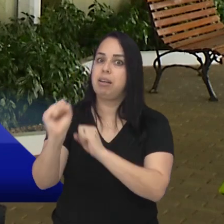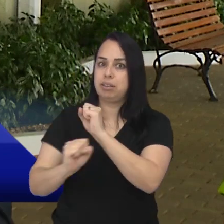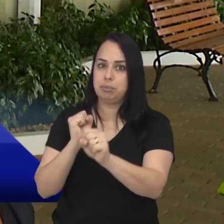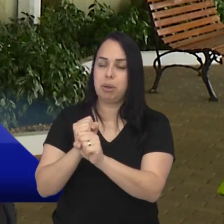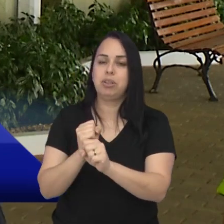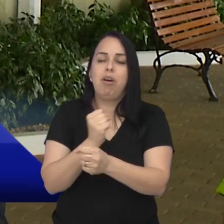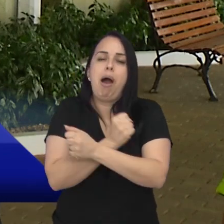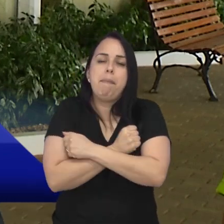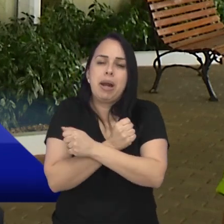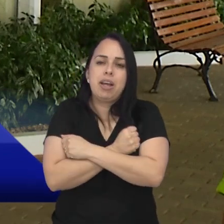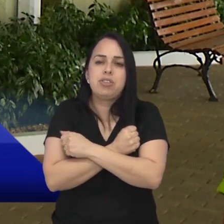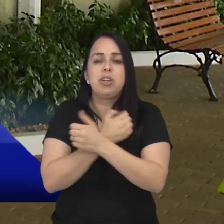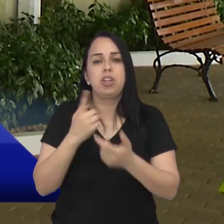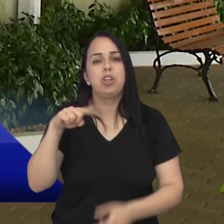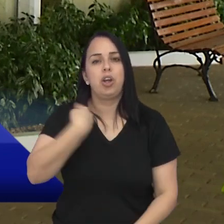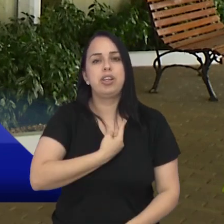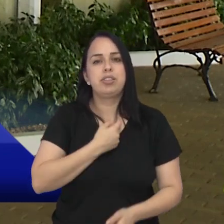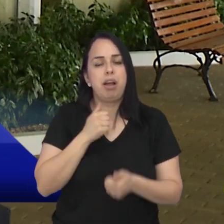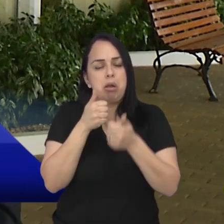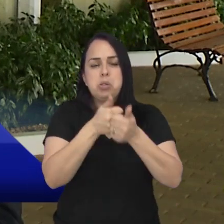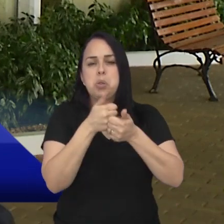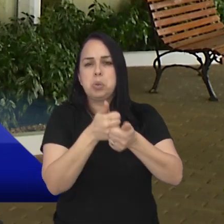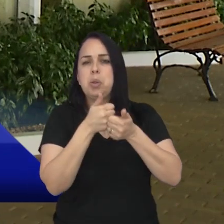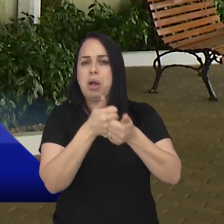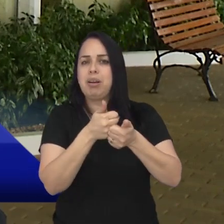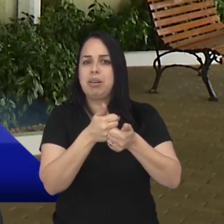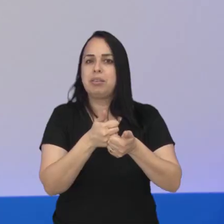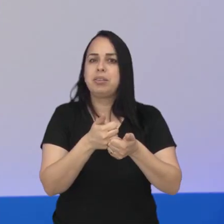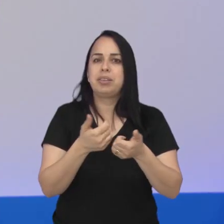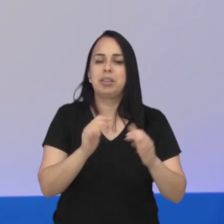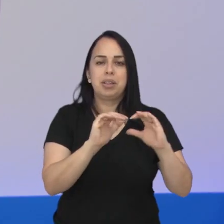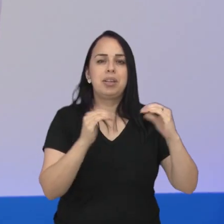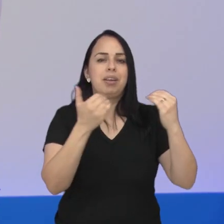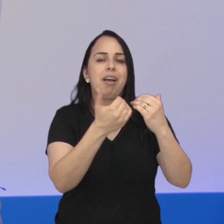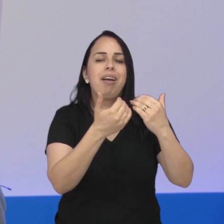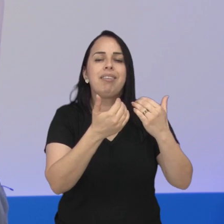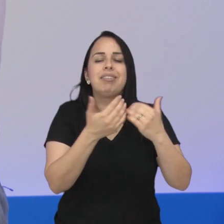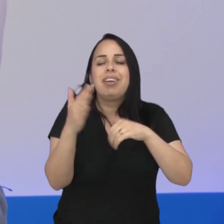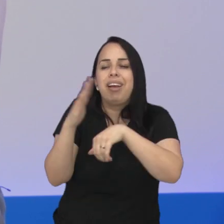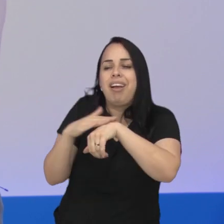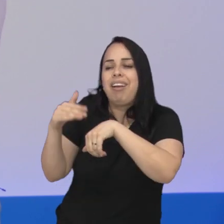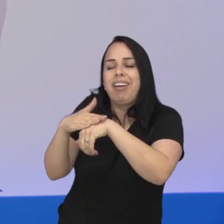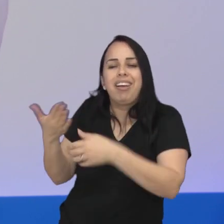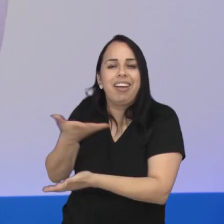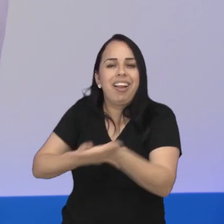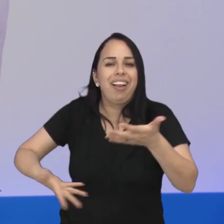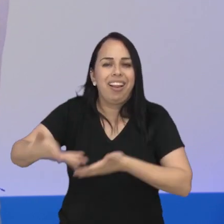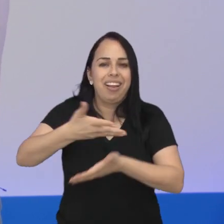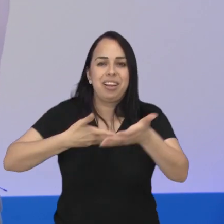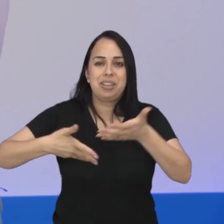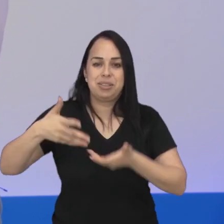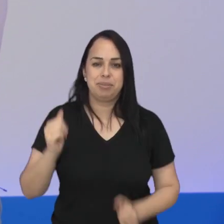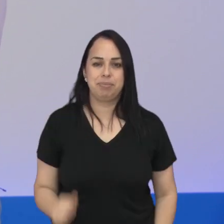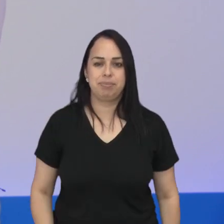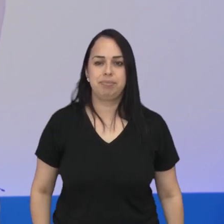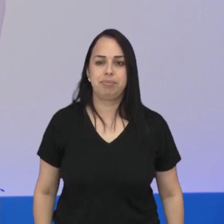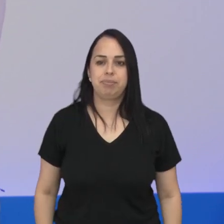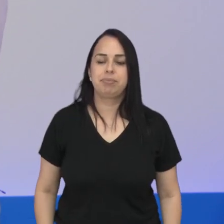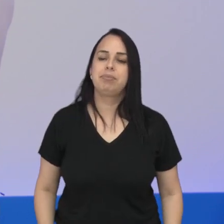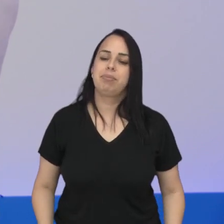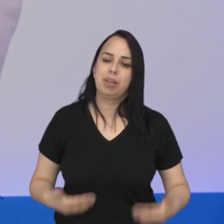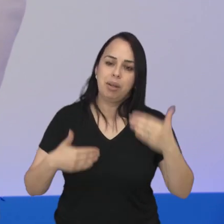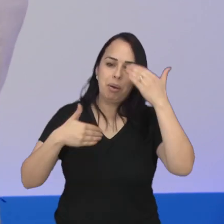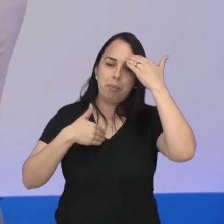forte abraço, a gente vai acompanhando e vai trazendo para que o Martins Pereira também tenha esse carinho, essa relação especial aí com a cidade.